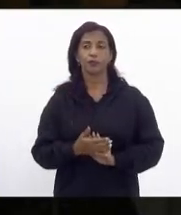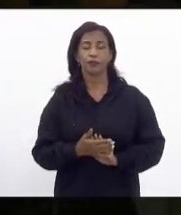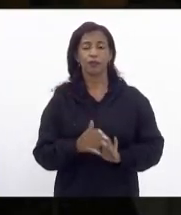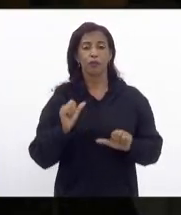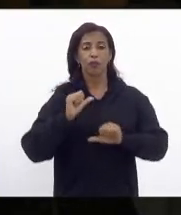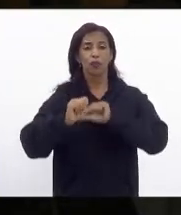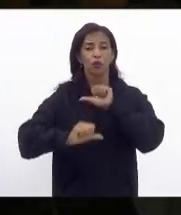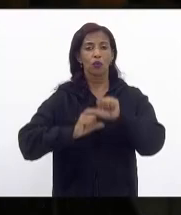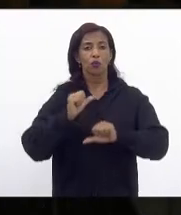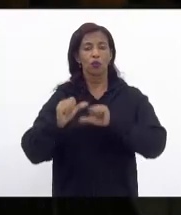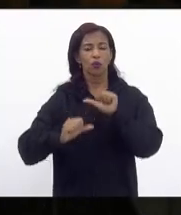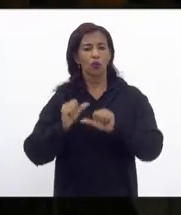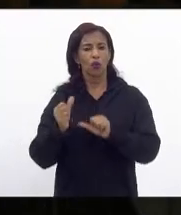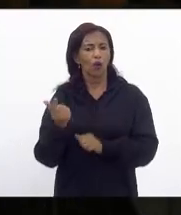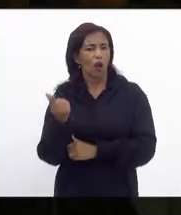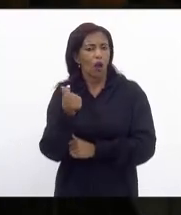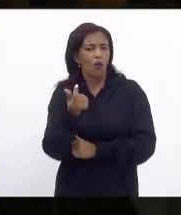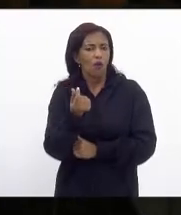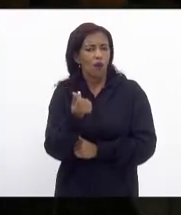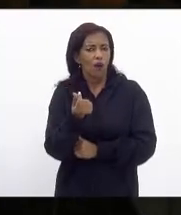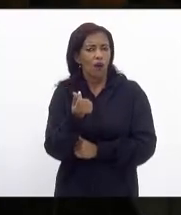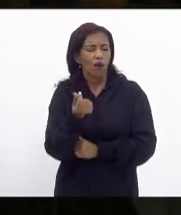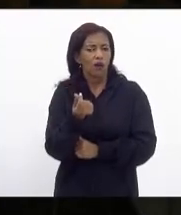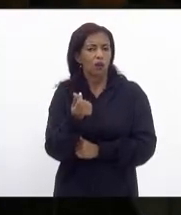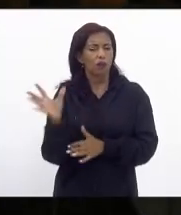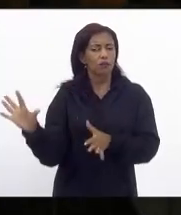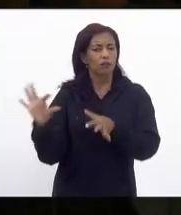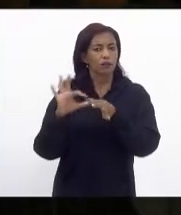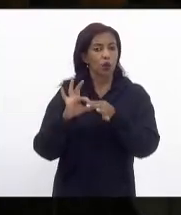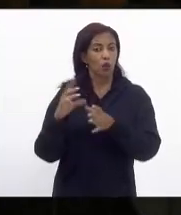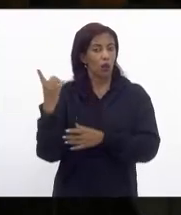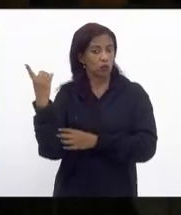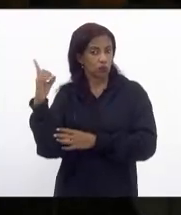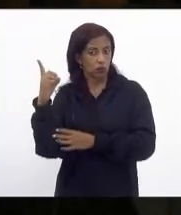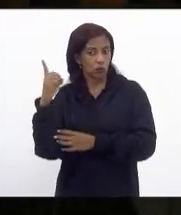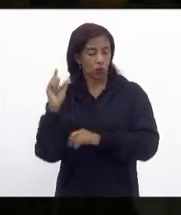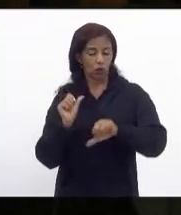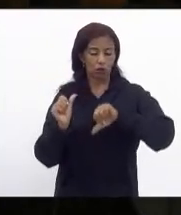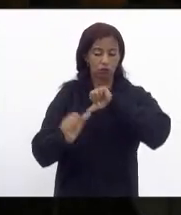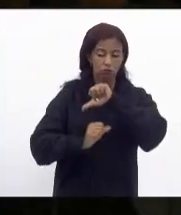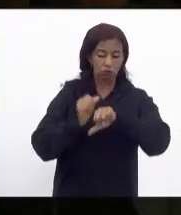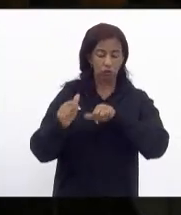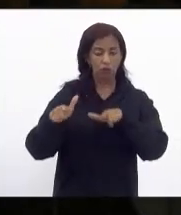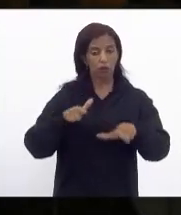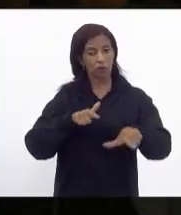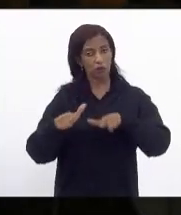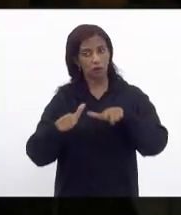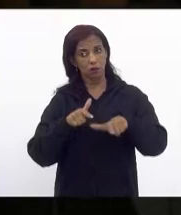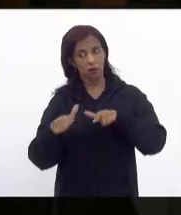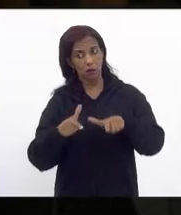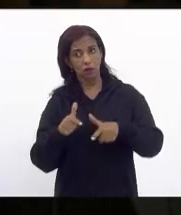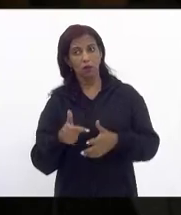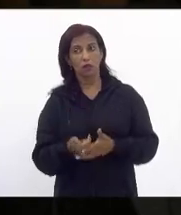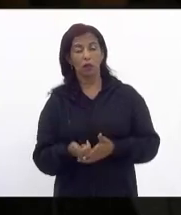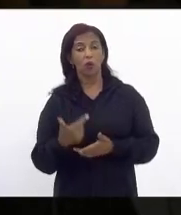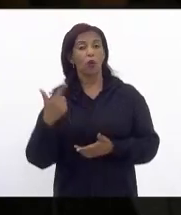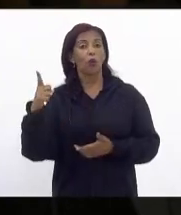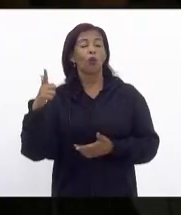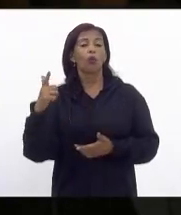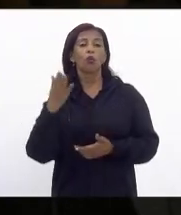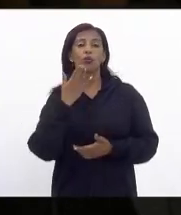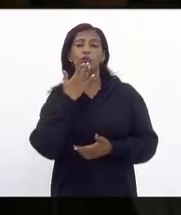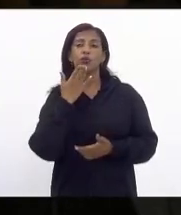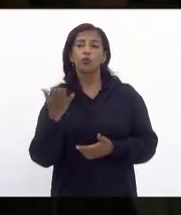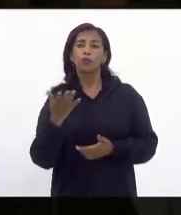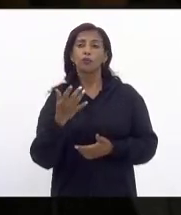trocar o índice do reajuste da tarifa e GPM que é um índice vinculado ao dólar podemos trabalhar com o índice outro tipo de indicador